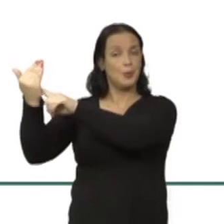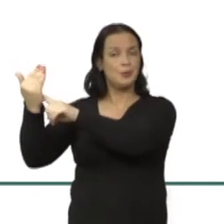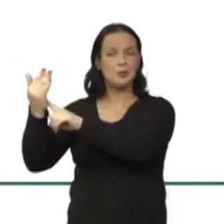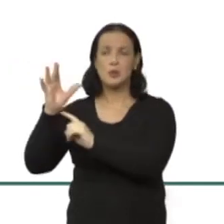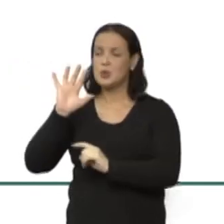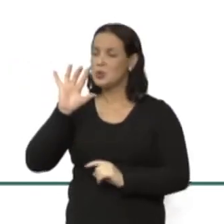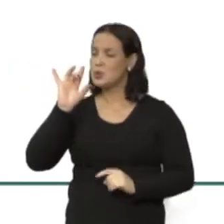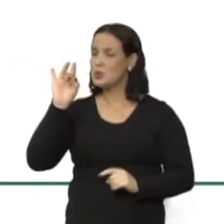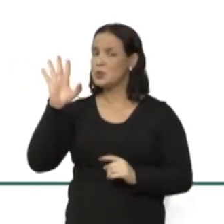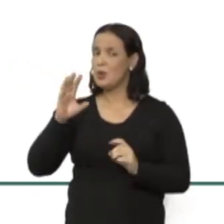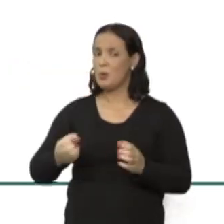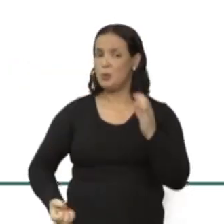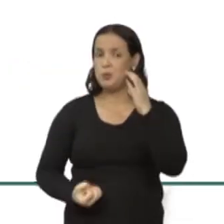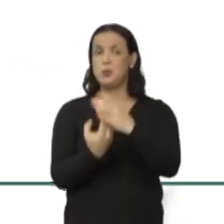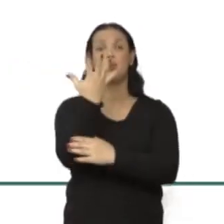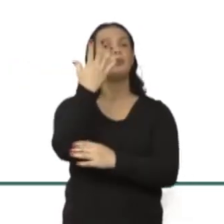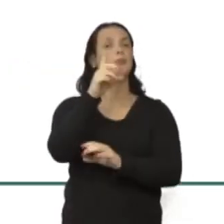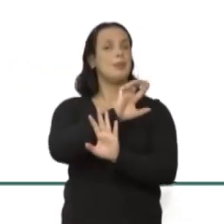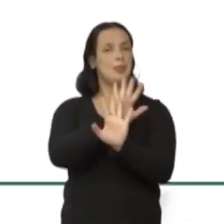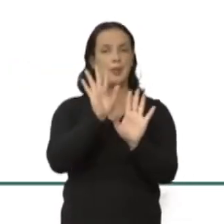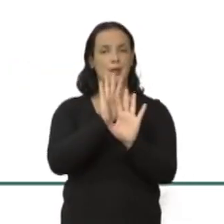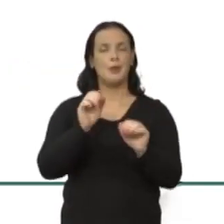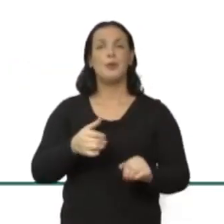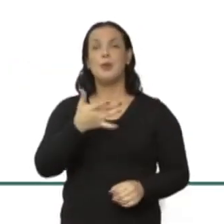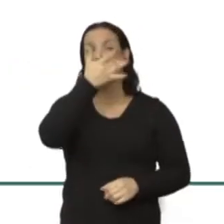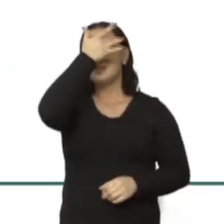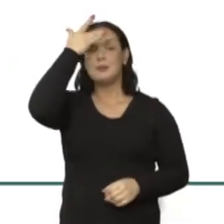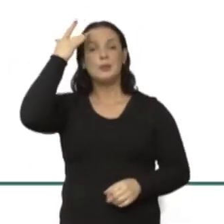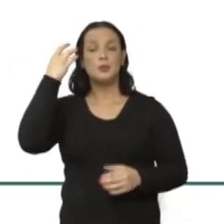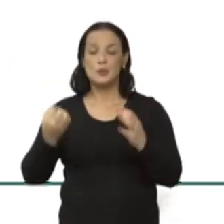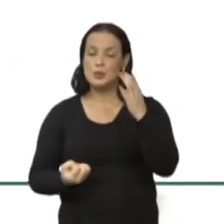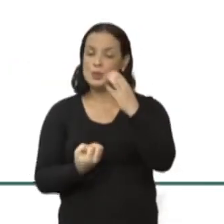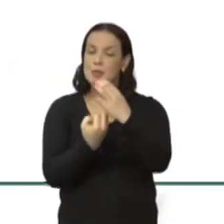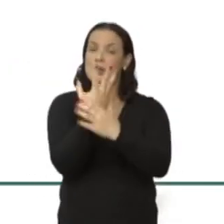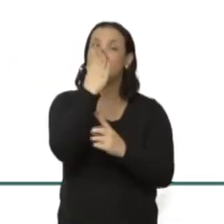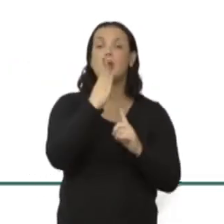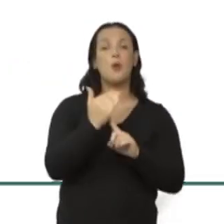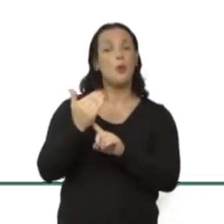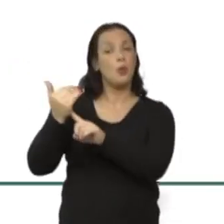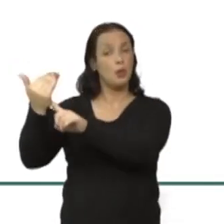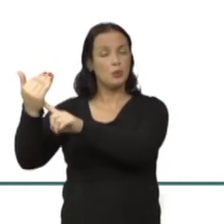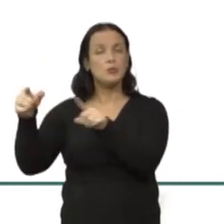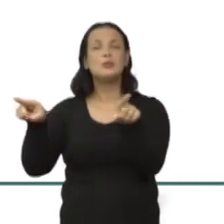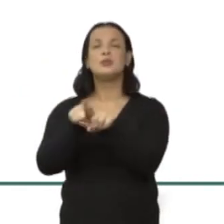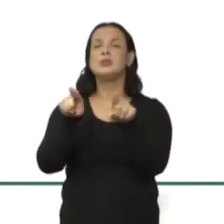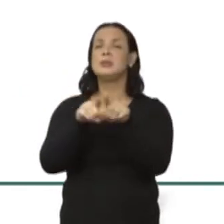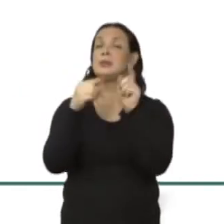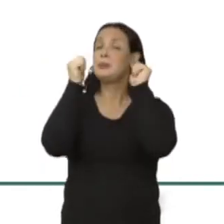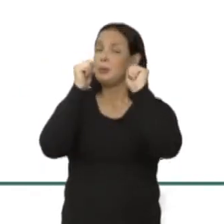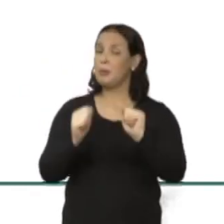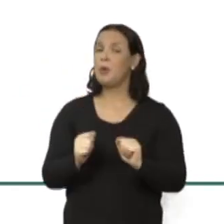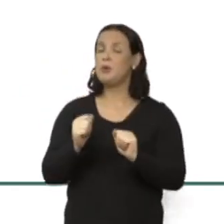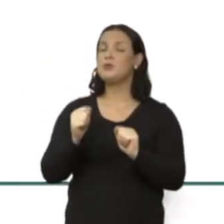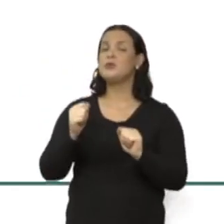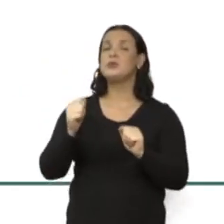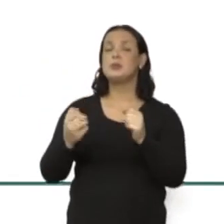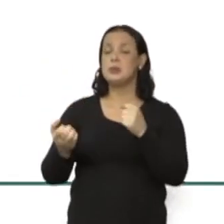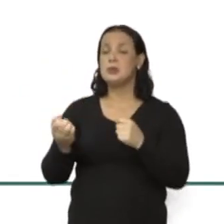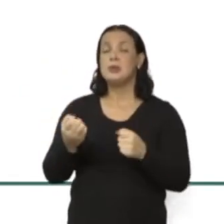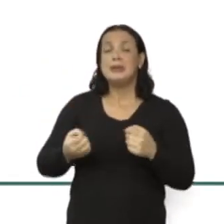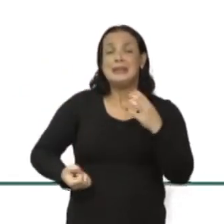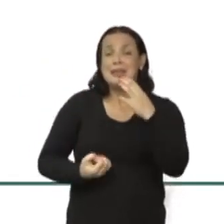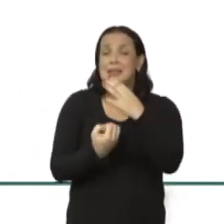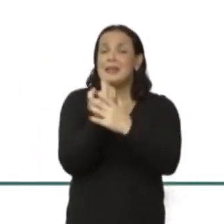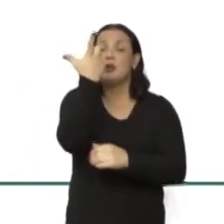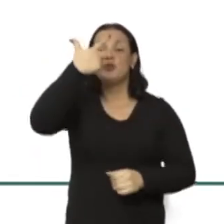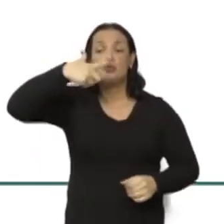aparece, são as pessoas que criam a tecnologia, são elas que, inclusive, podem recriar essas tecnologias para que